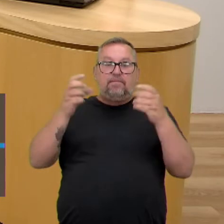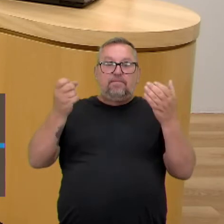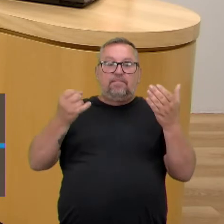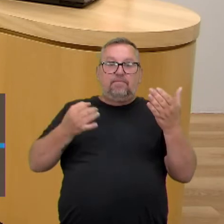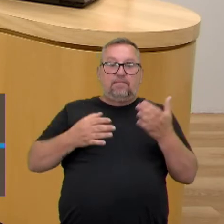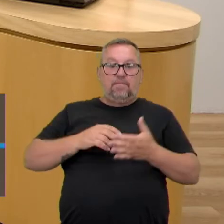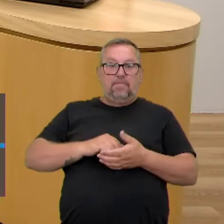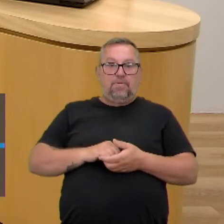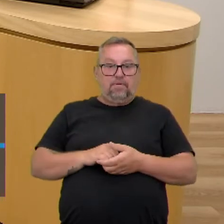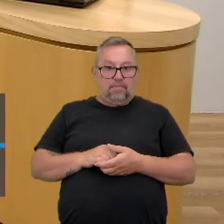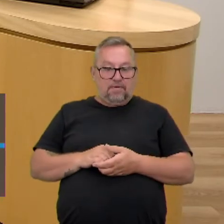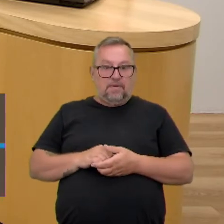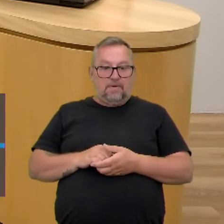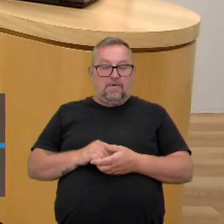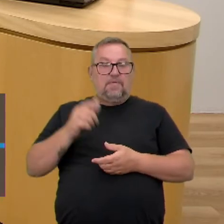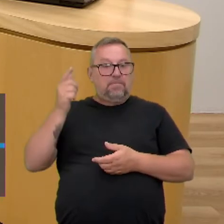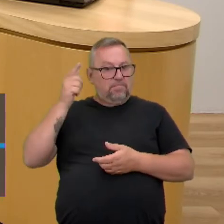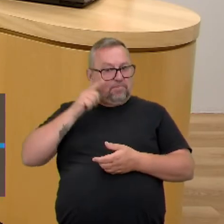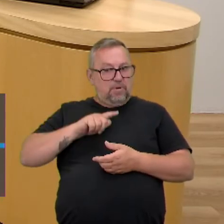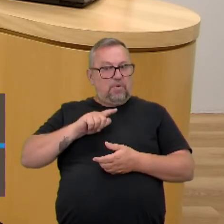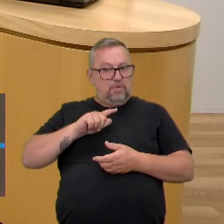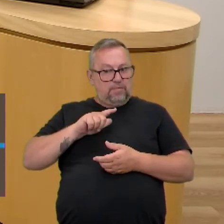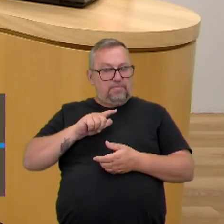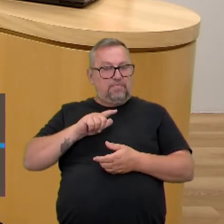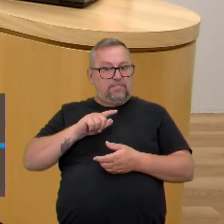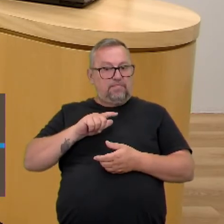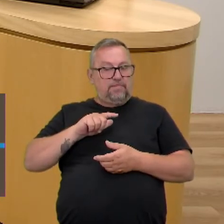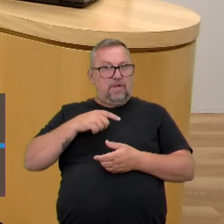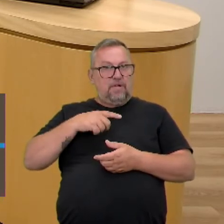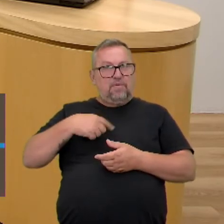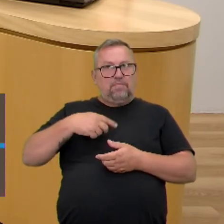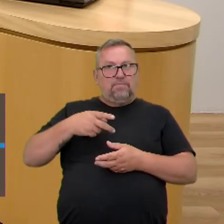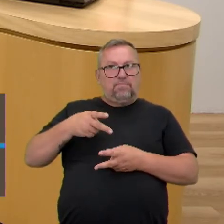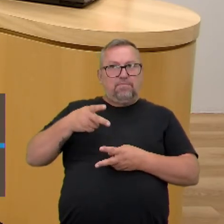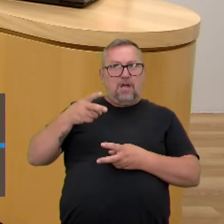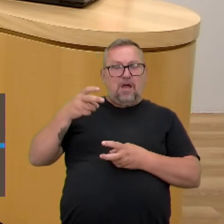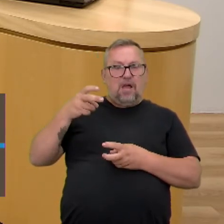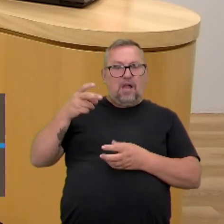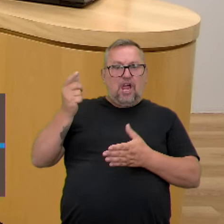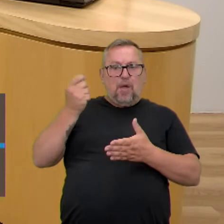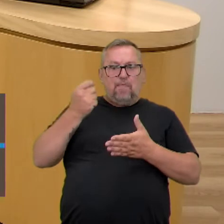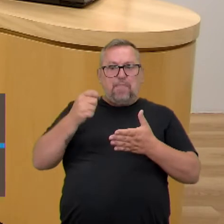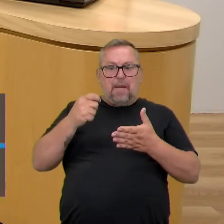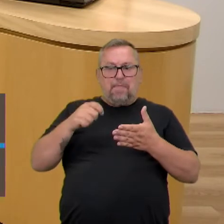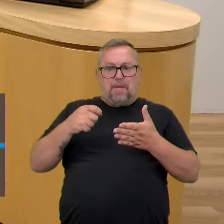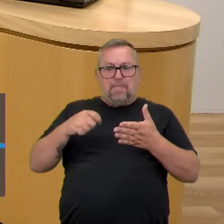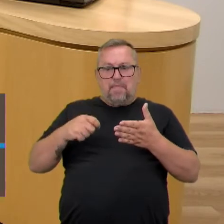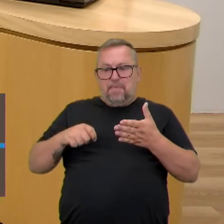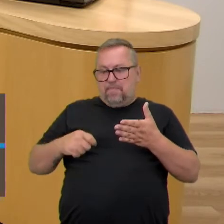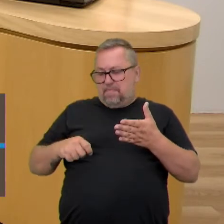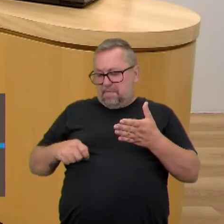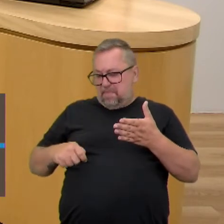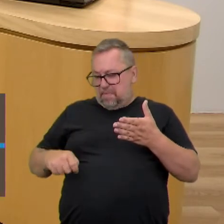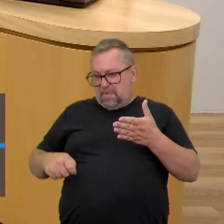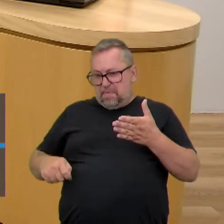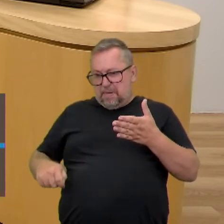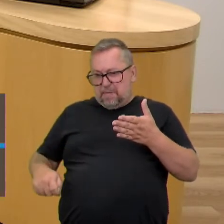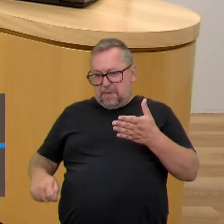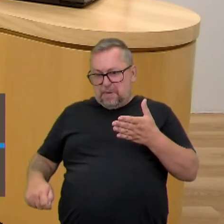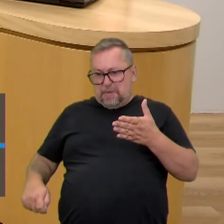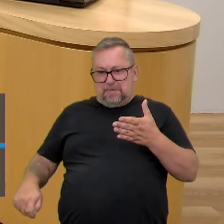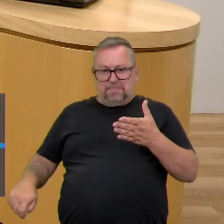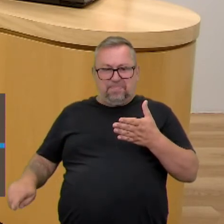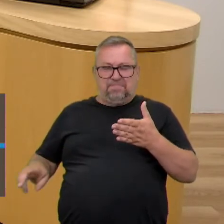determinado fenômeno e convencer. E aí eu percebi que pela questão da praticidade e pela